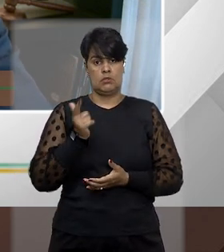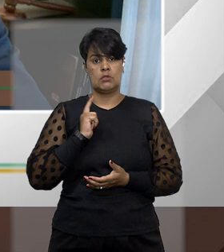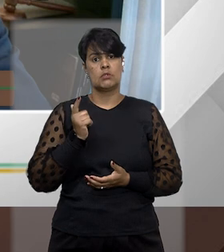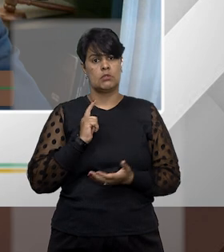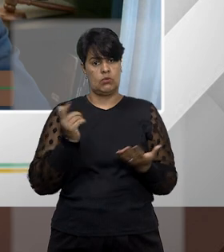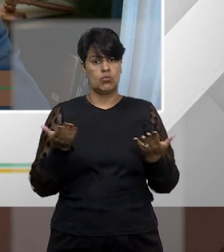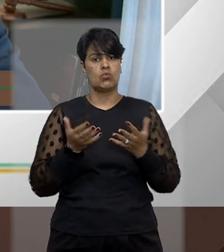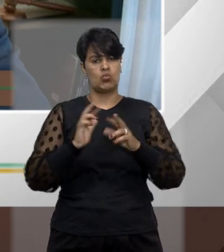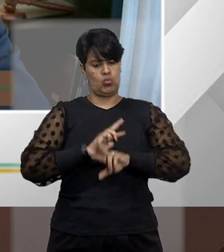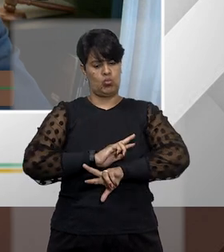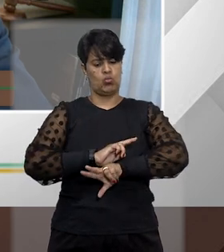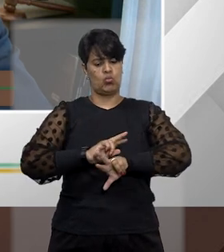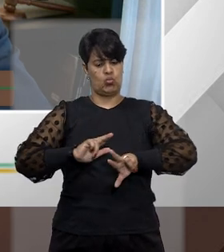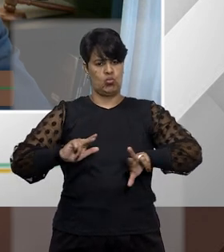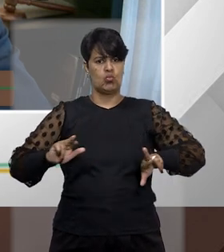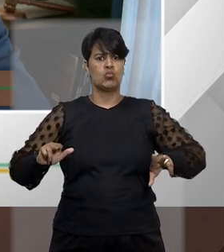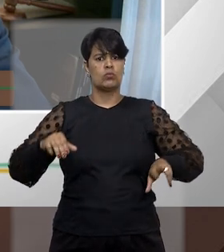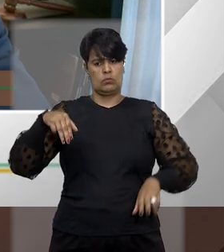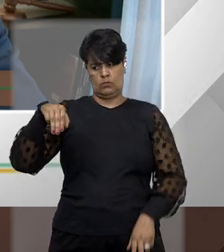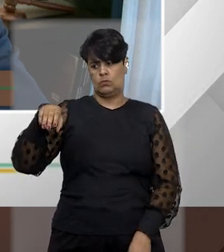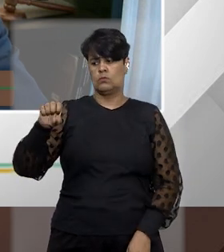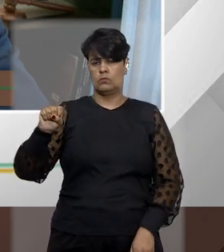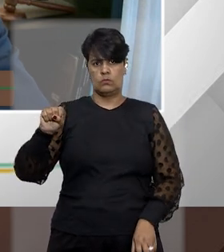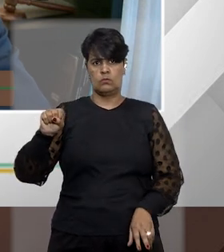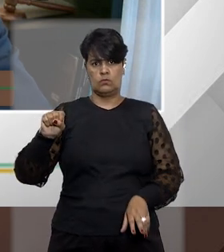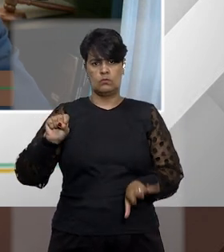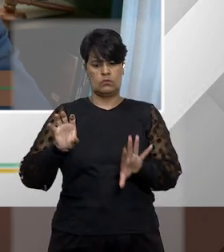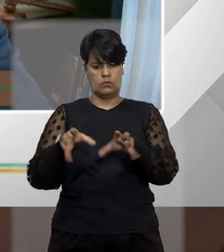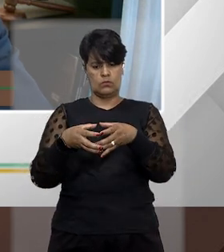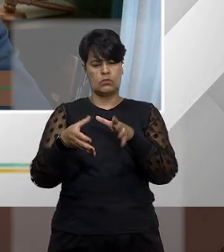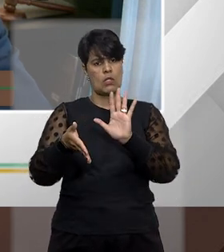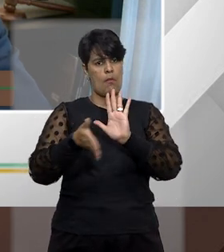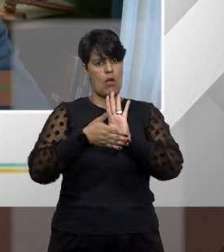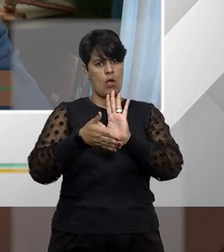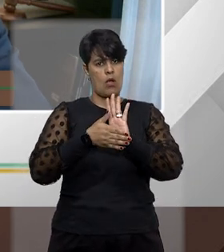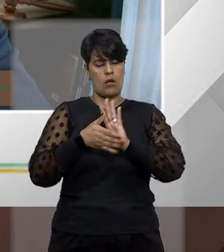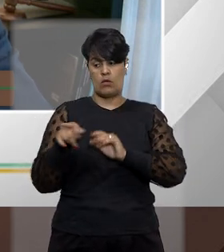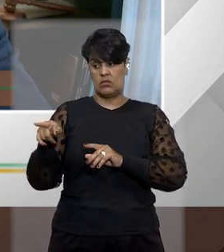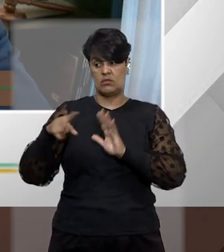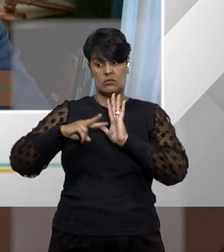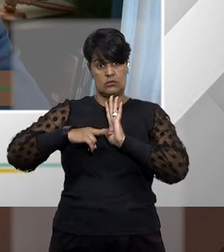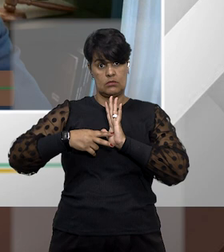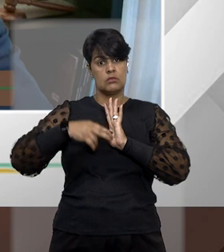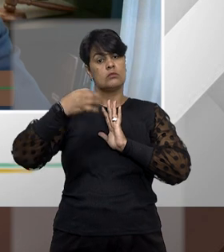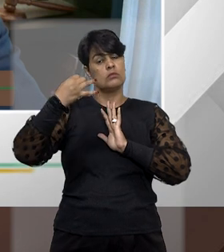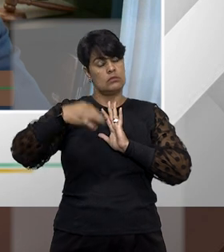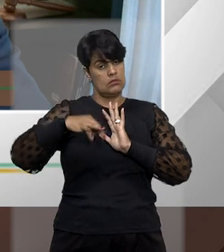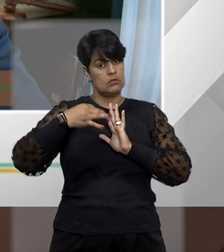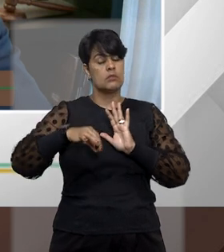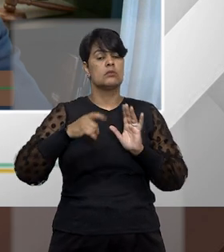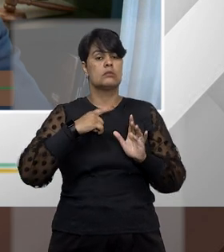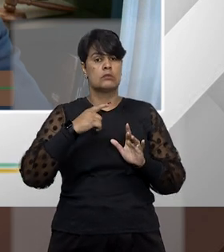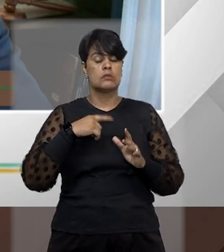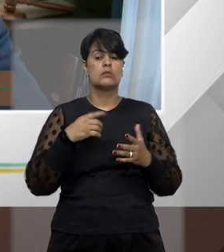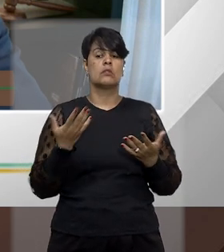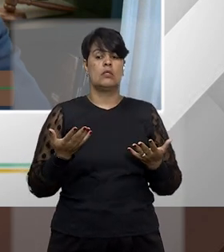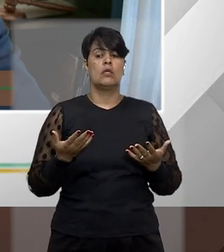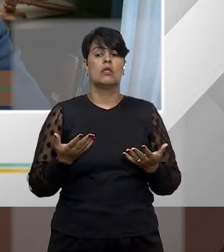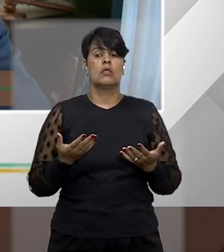nós temos hoje muitos mandados de segurança coletivos, propostos por sindicatos, por associações, porque